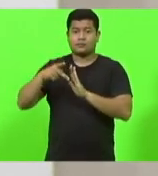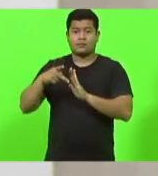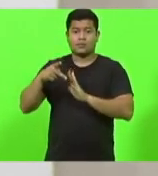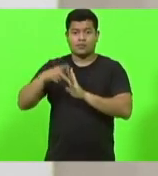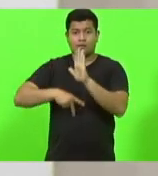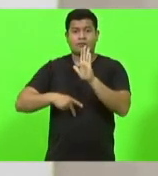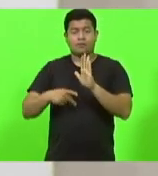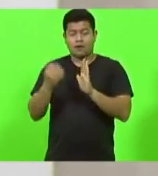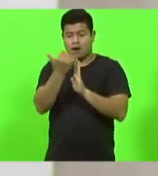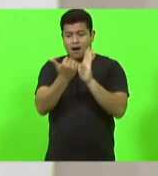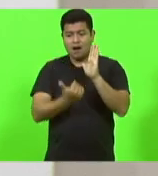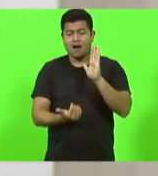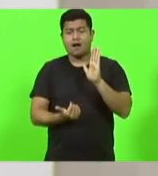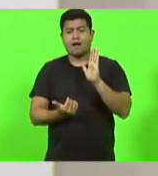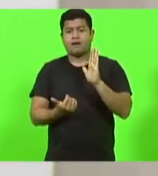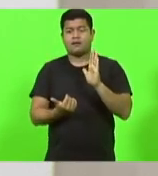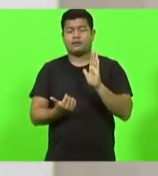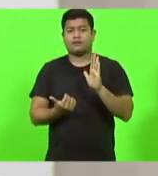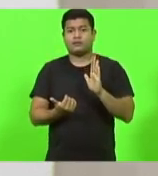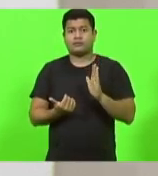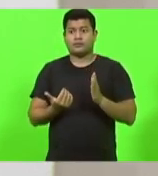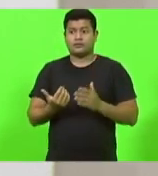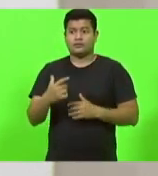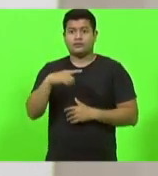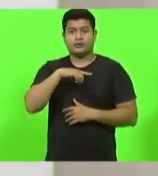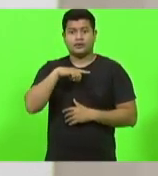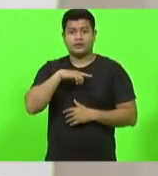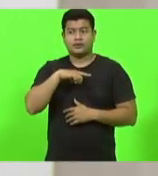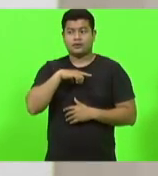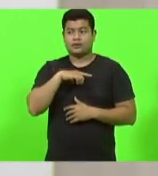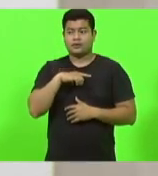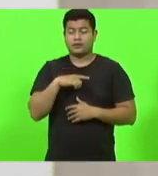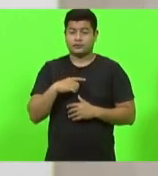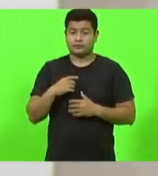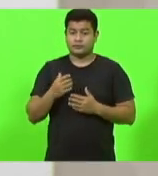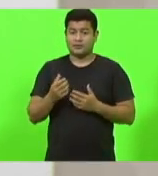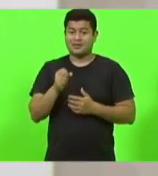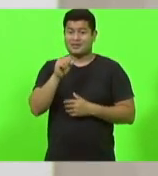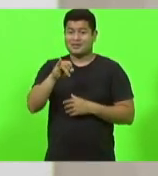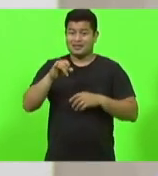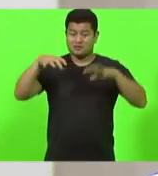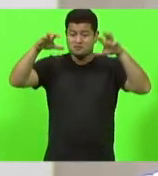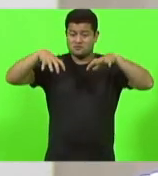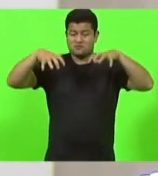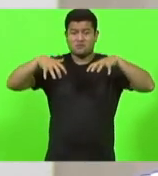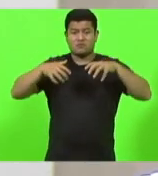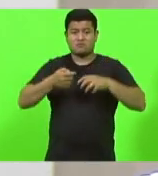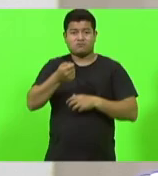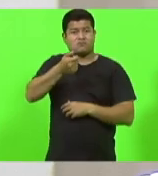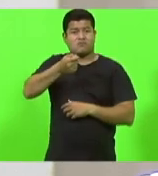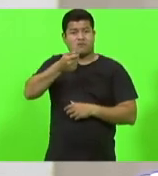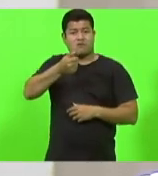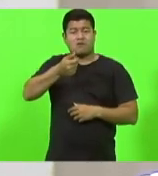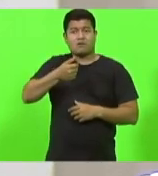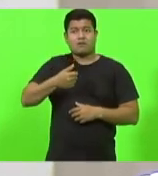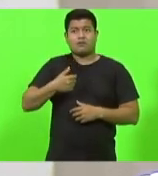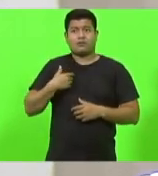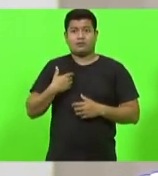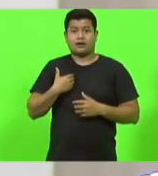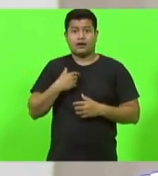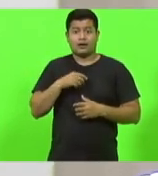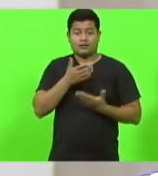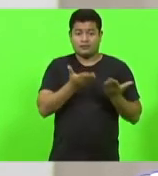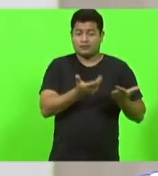Mas, diante de uma estiagem, se não houver o aparato do Estado,